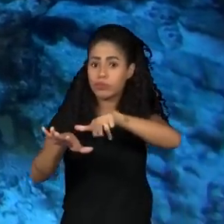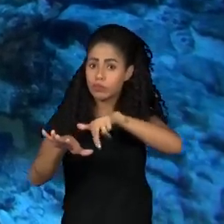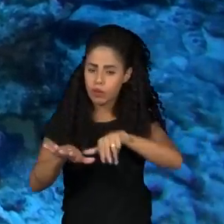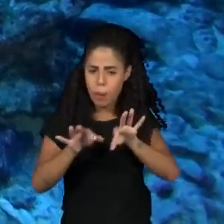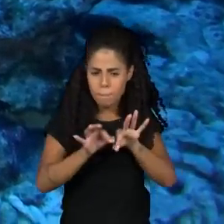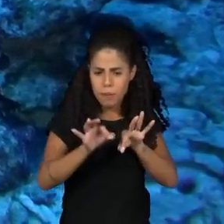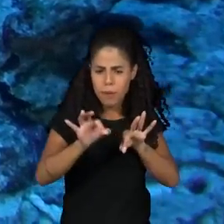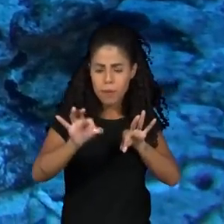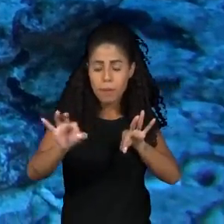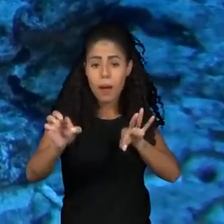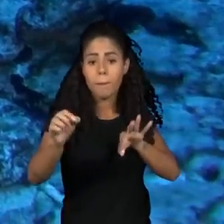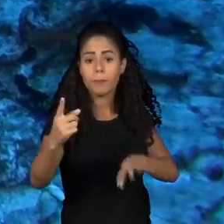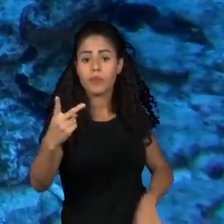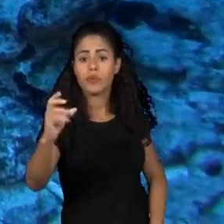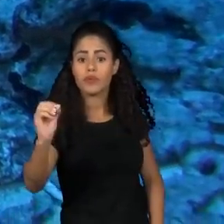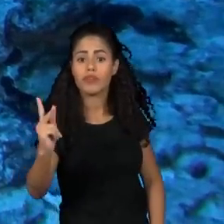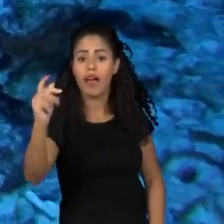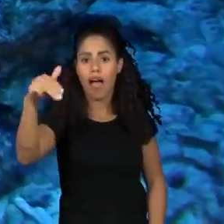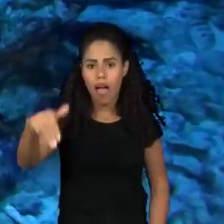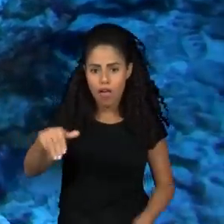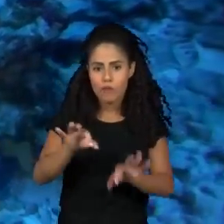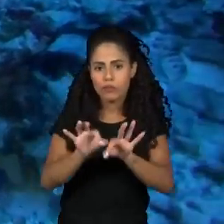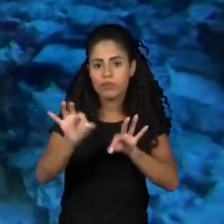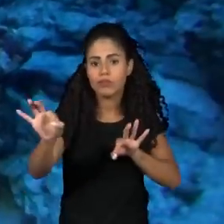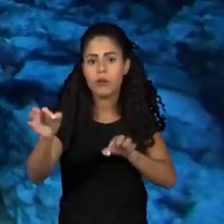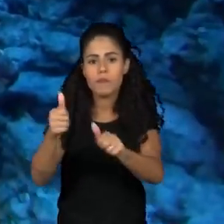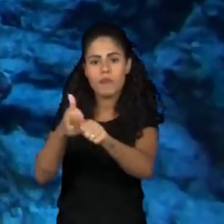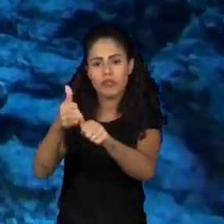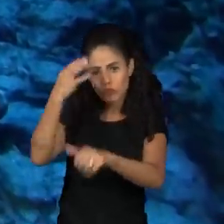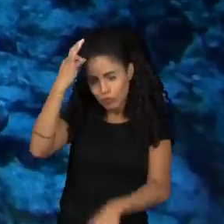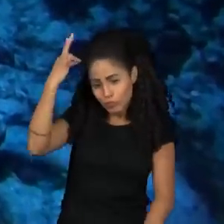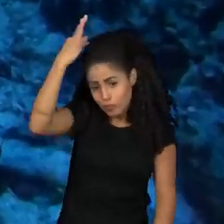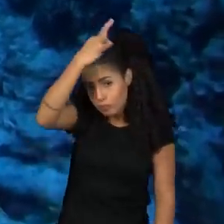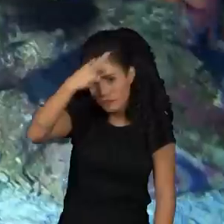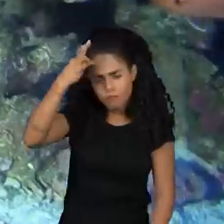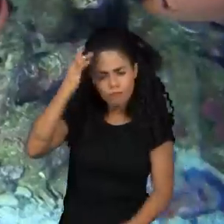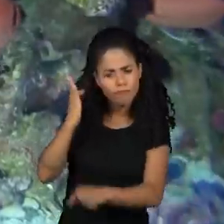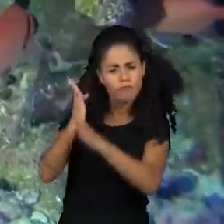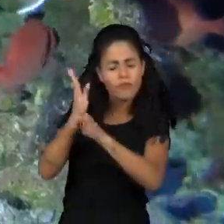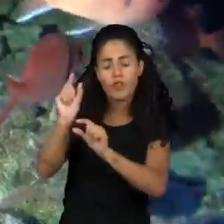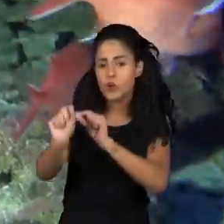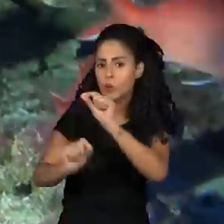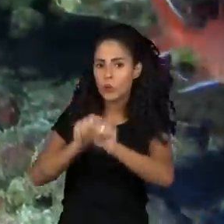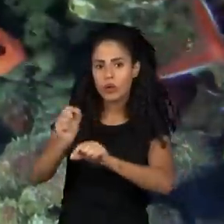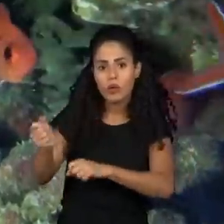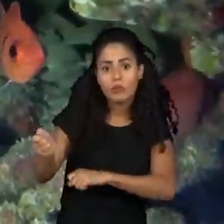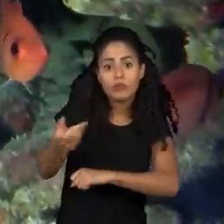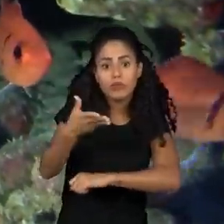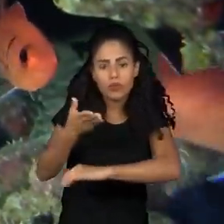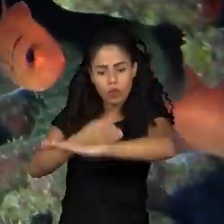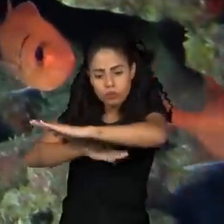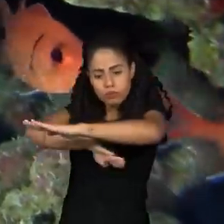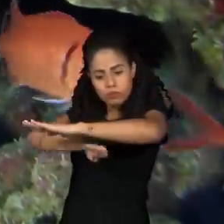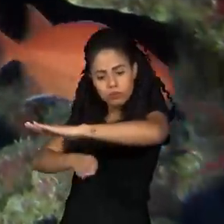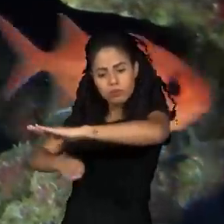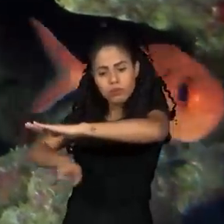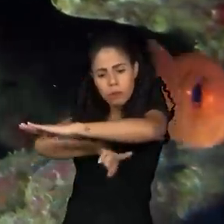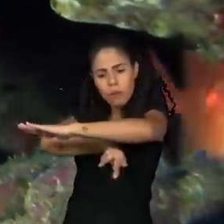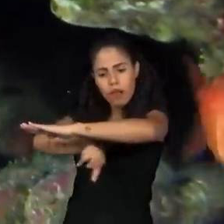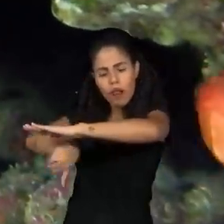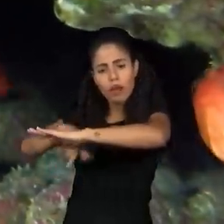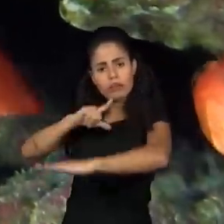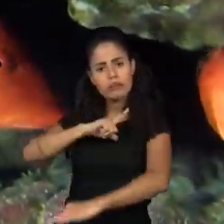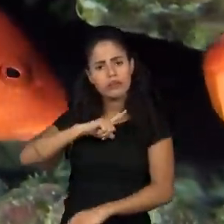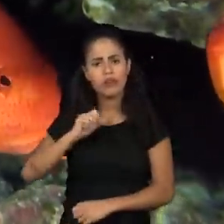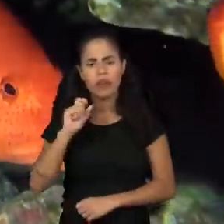.200 quilômetros da costa do Estado do Espírito Santo. Eles descobriram um novo ecossistema. E a gente